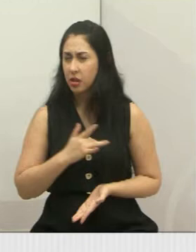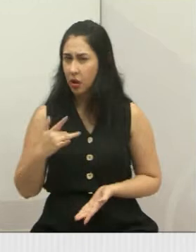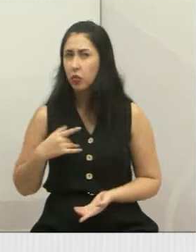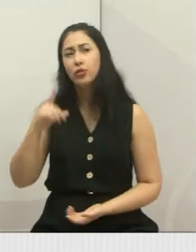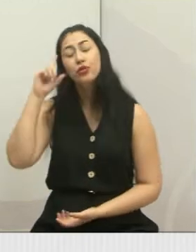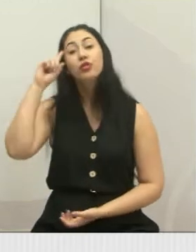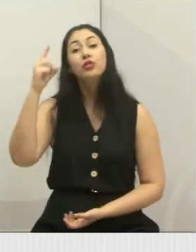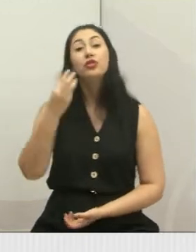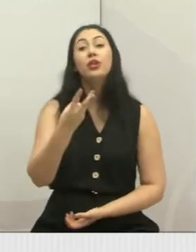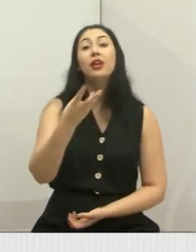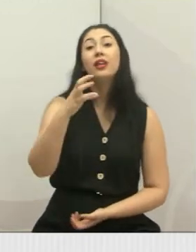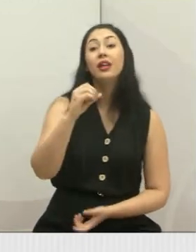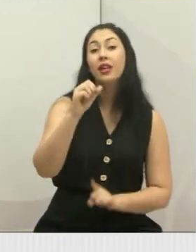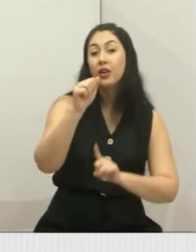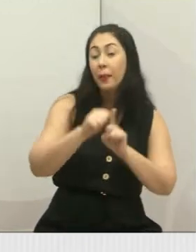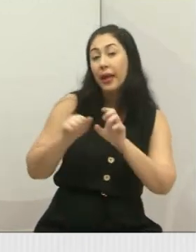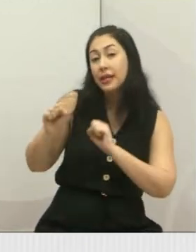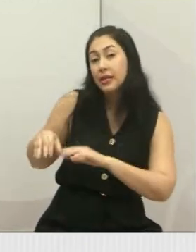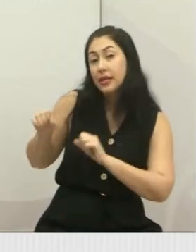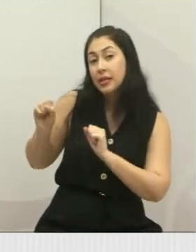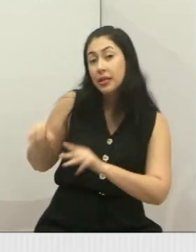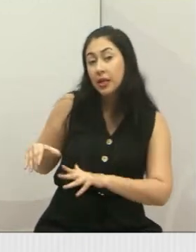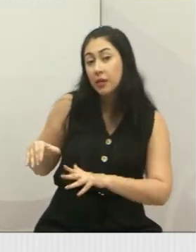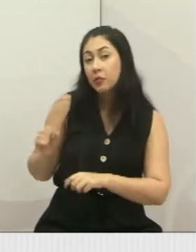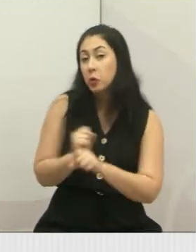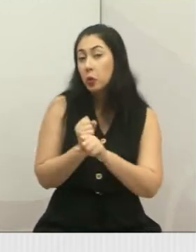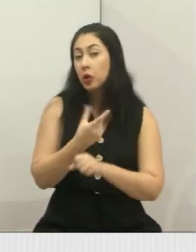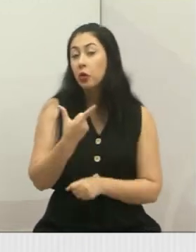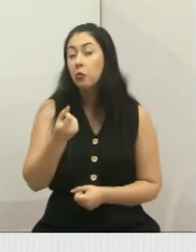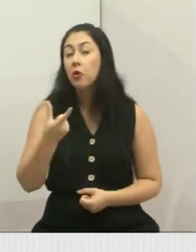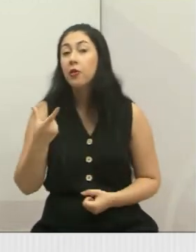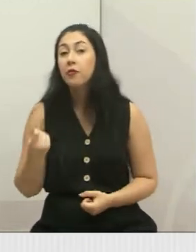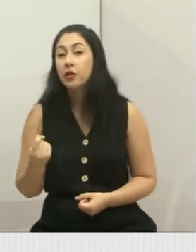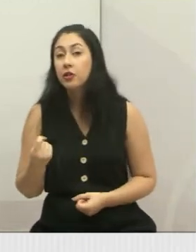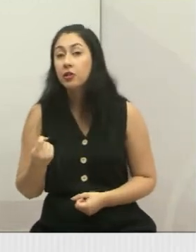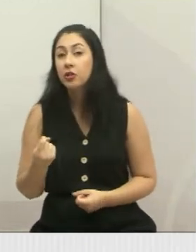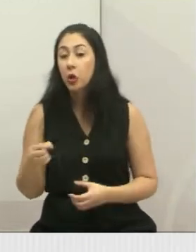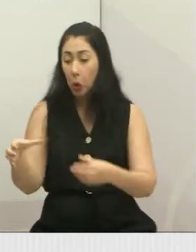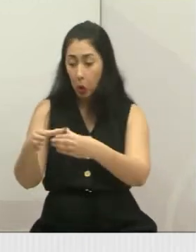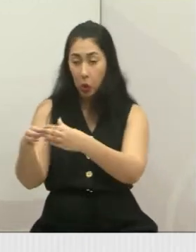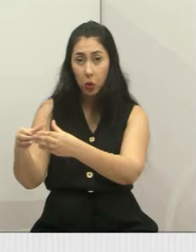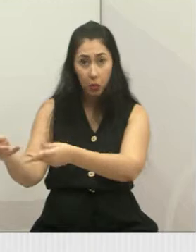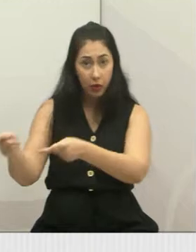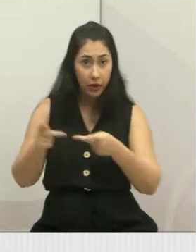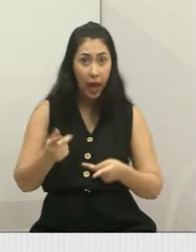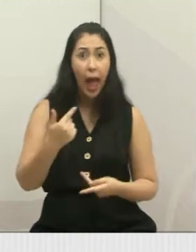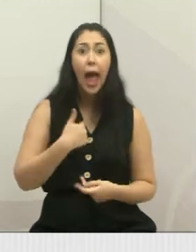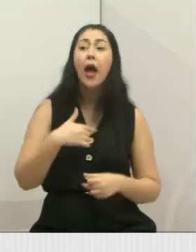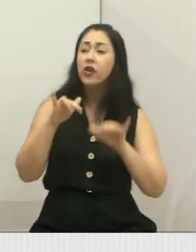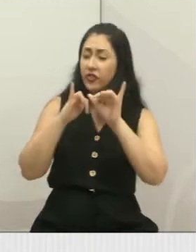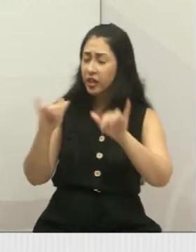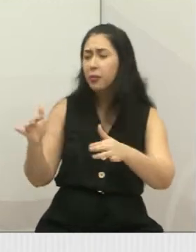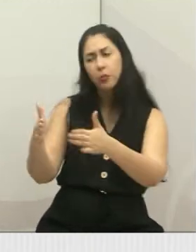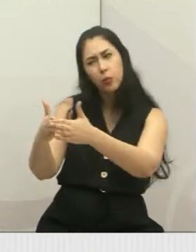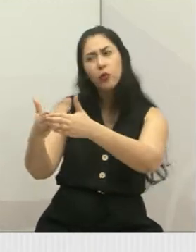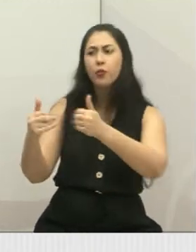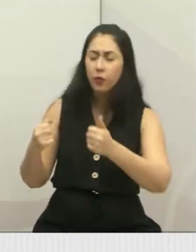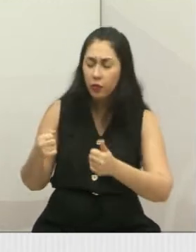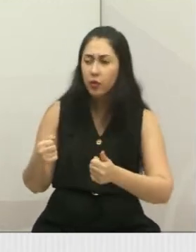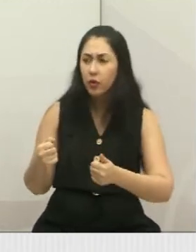nove de 2020, a doutora Agra e a equipe dela esteve aqui. E eu falei, doutora Agra, por favor,